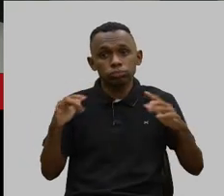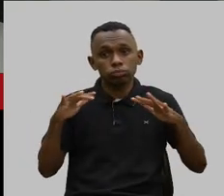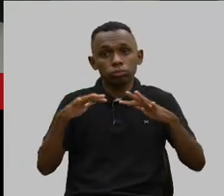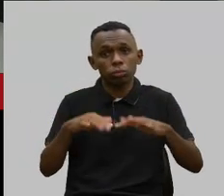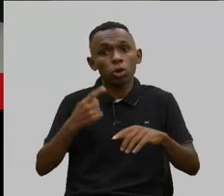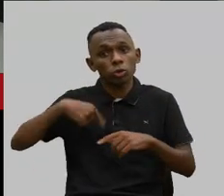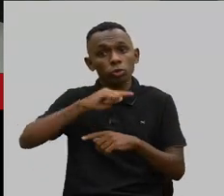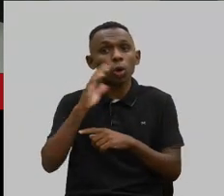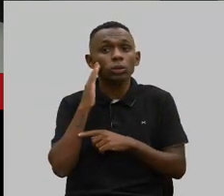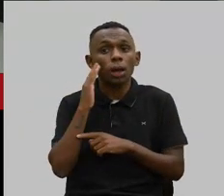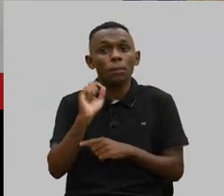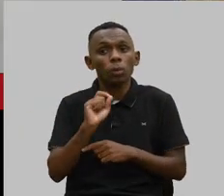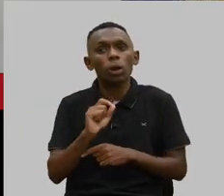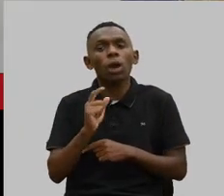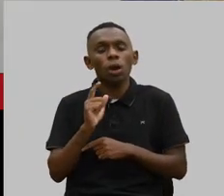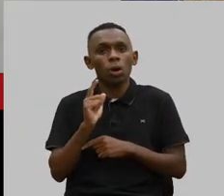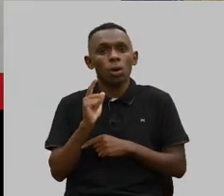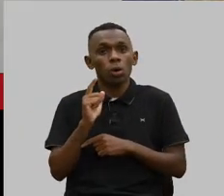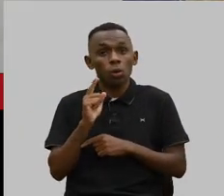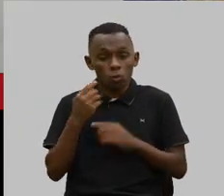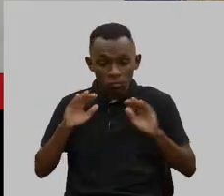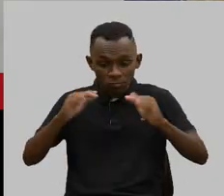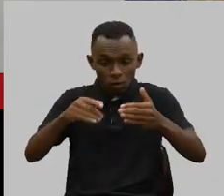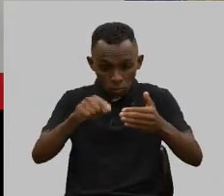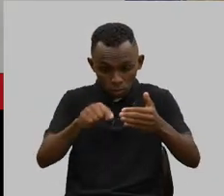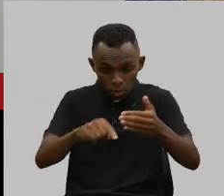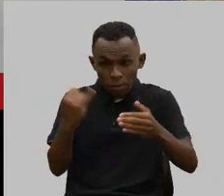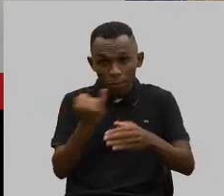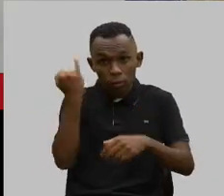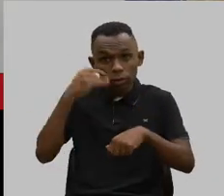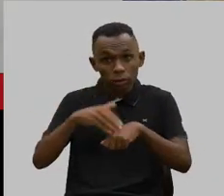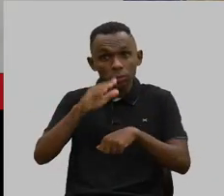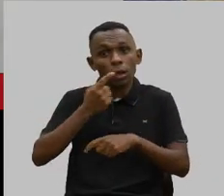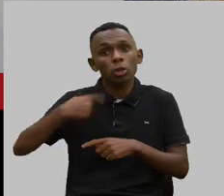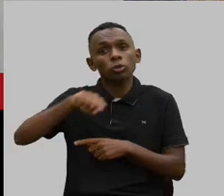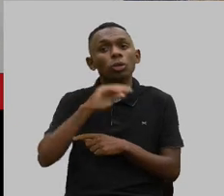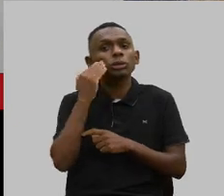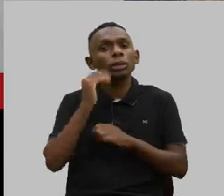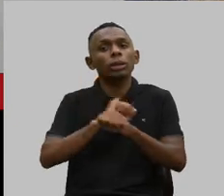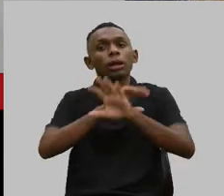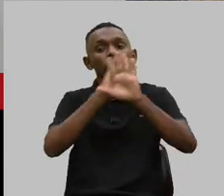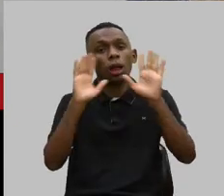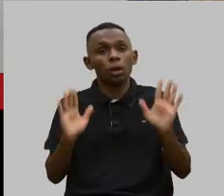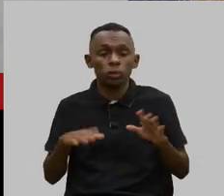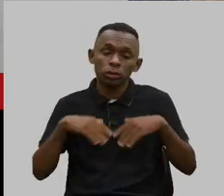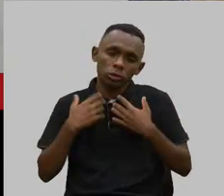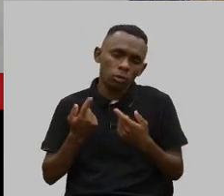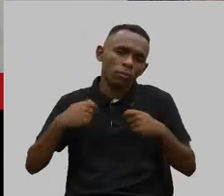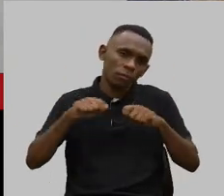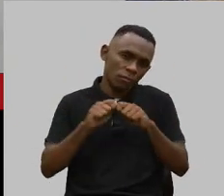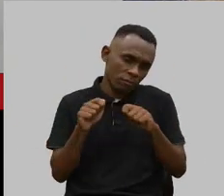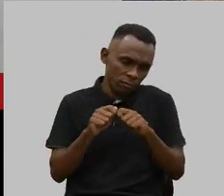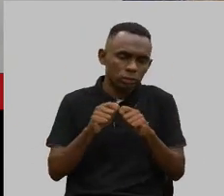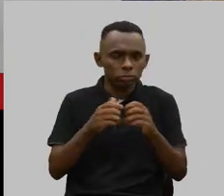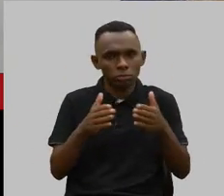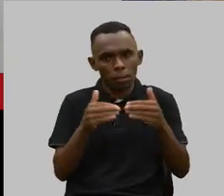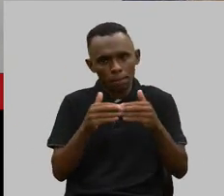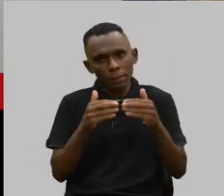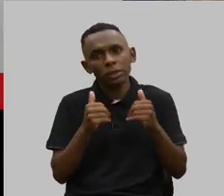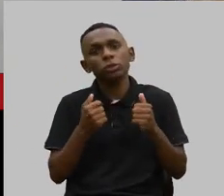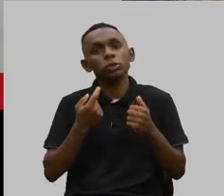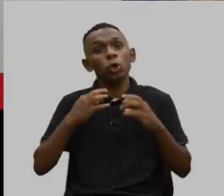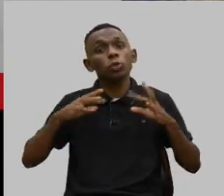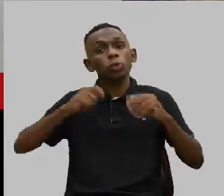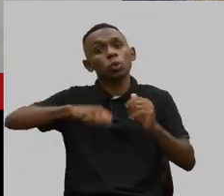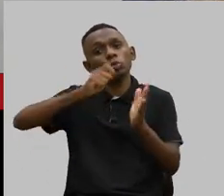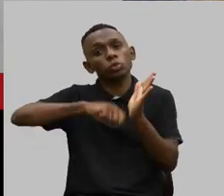sabemos que o ponto focal o ponto mais importante é a gente entender isso então nós vamos fazer um requerimento assinado aqui por